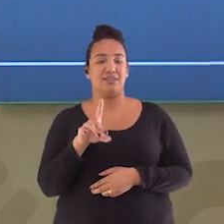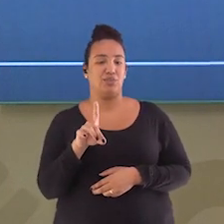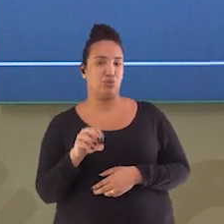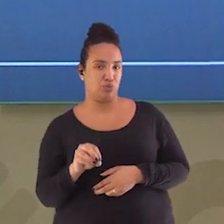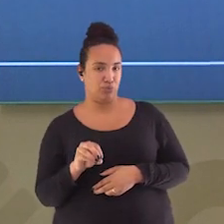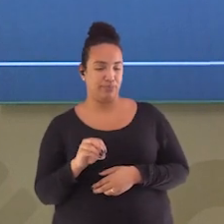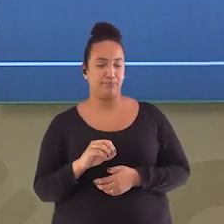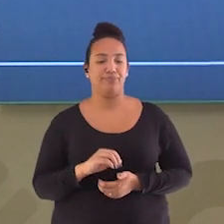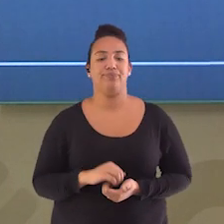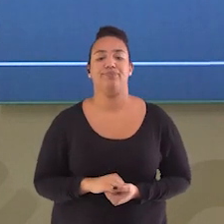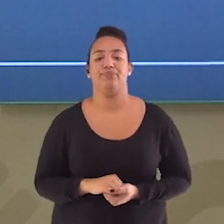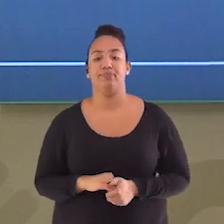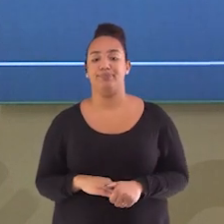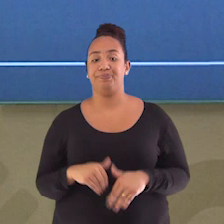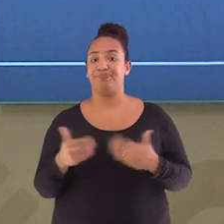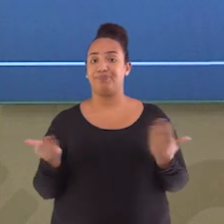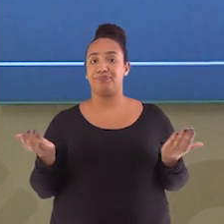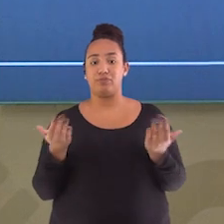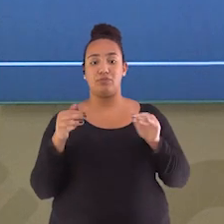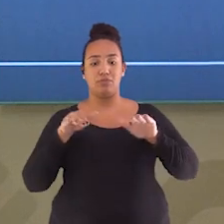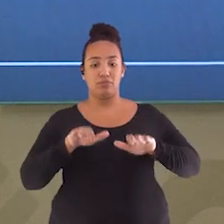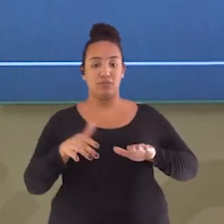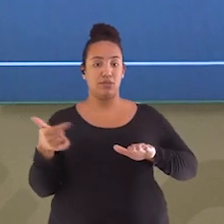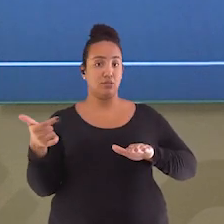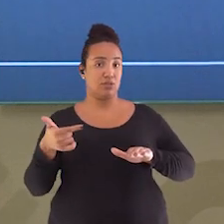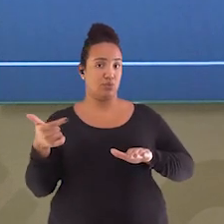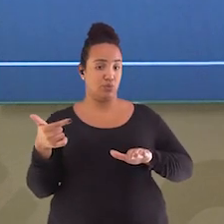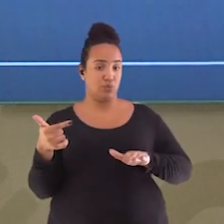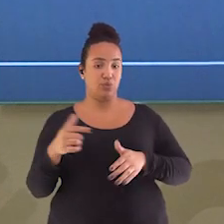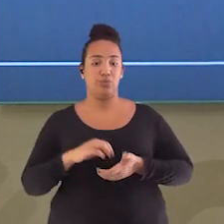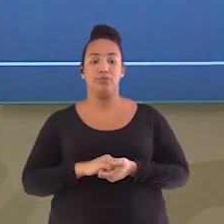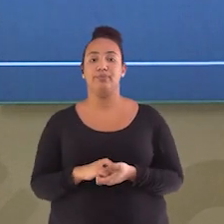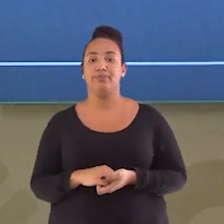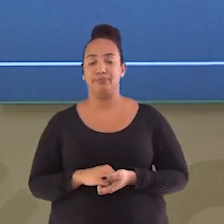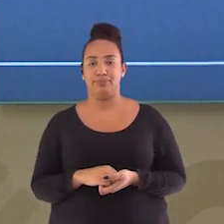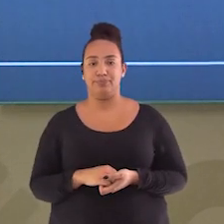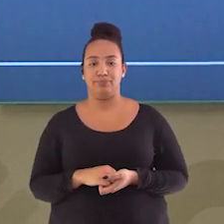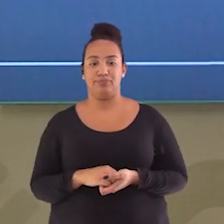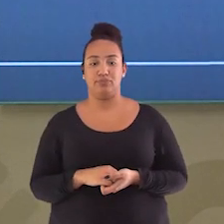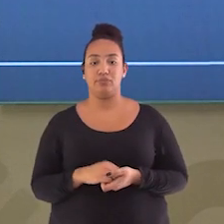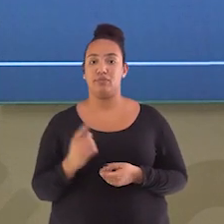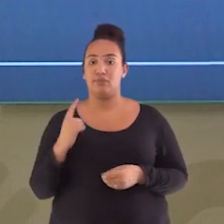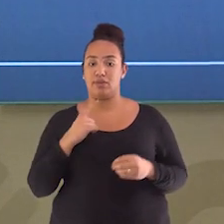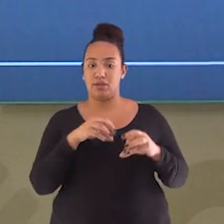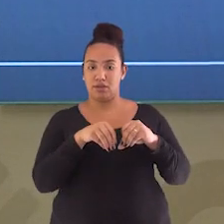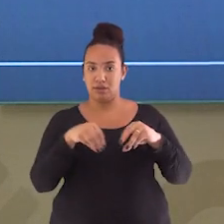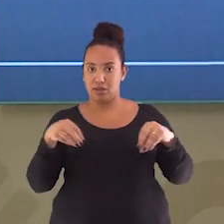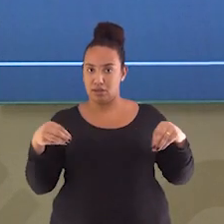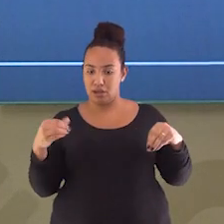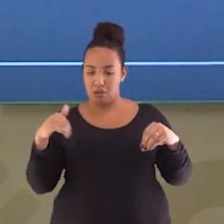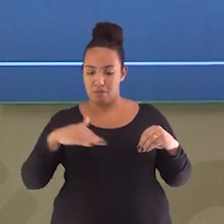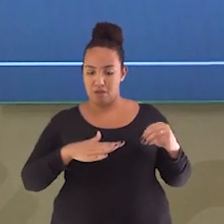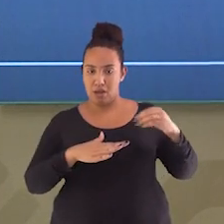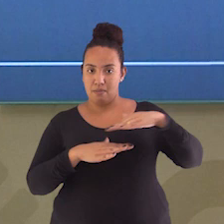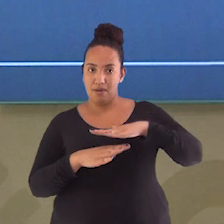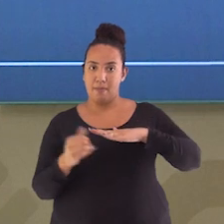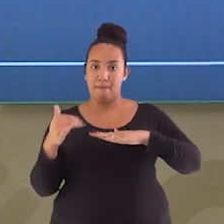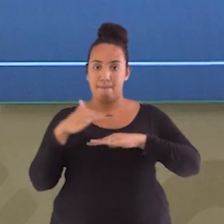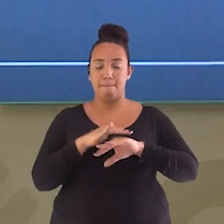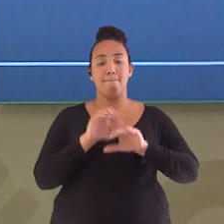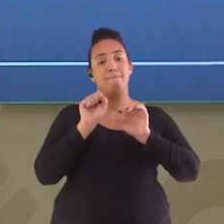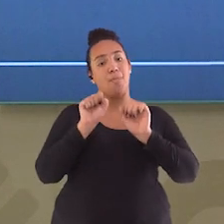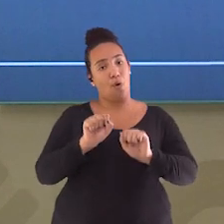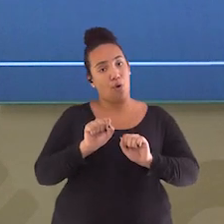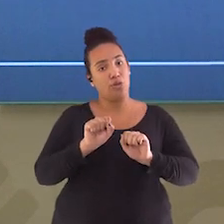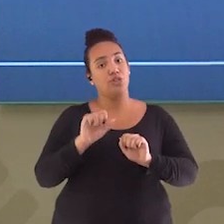Então a gente parte para o andar do meio, que é preenchido com terra e pode ou não conter minhocas.